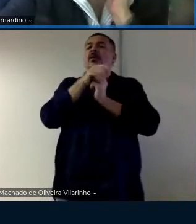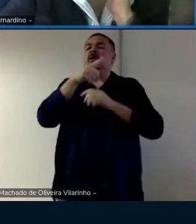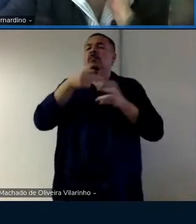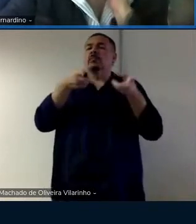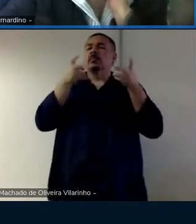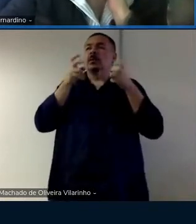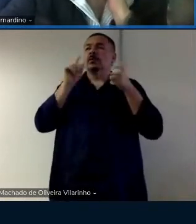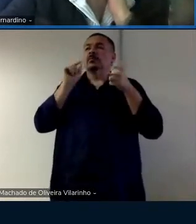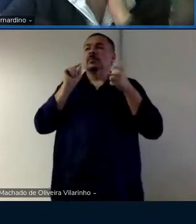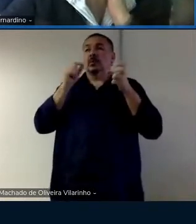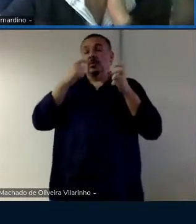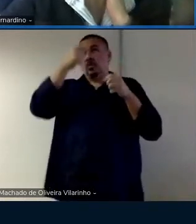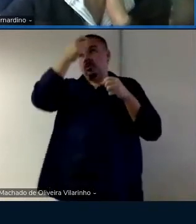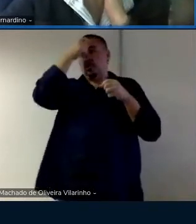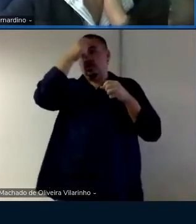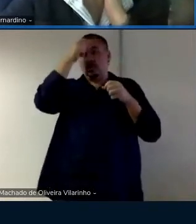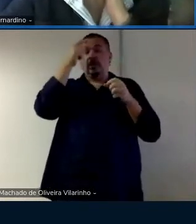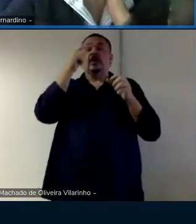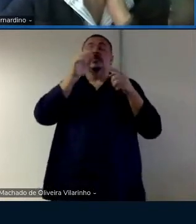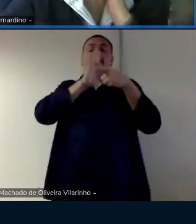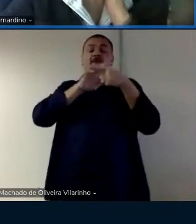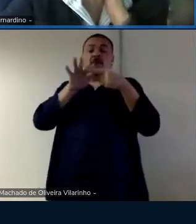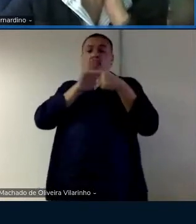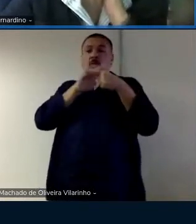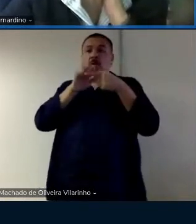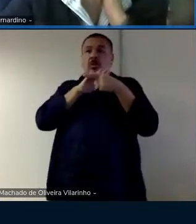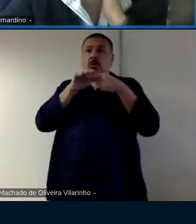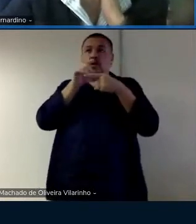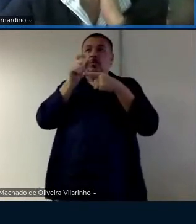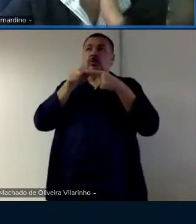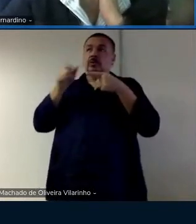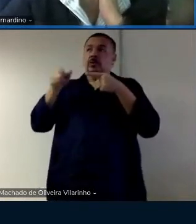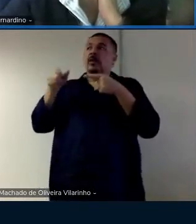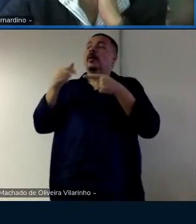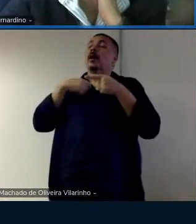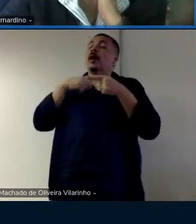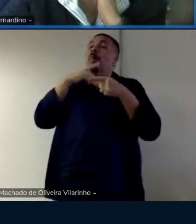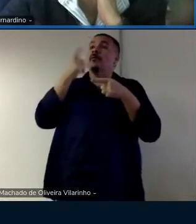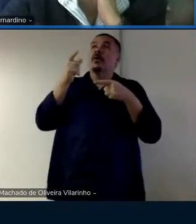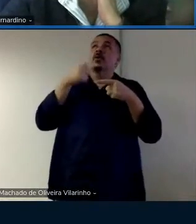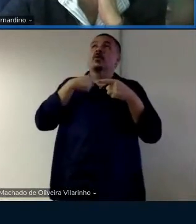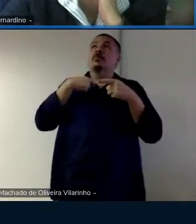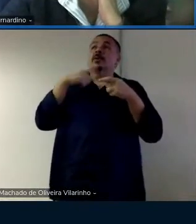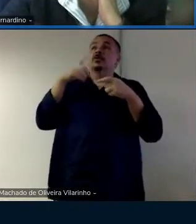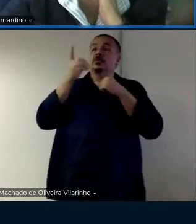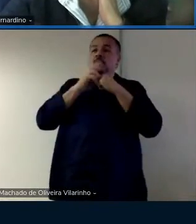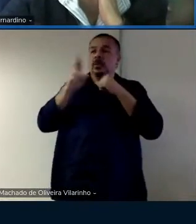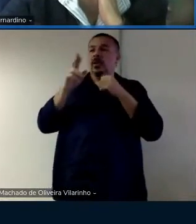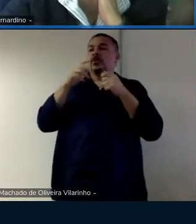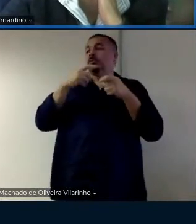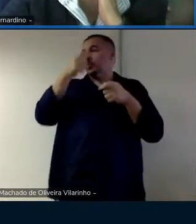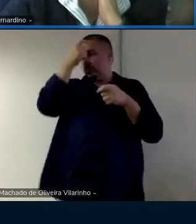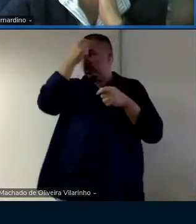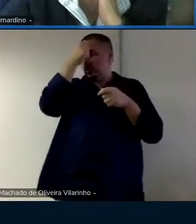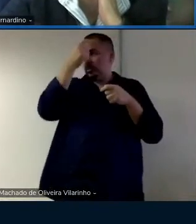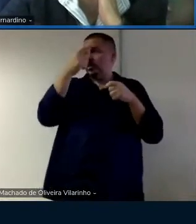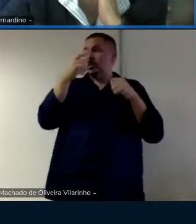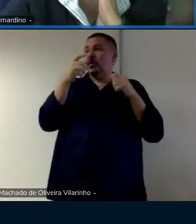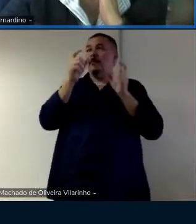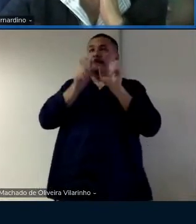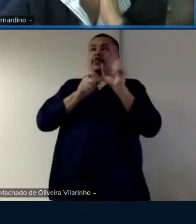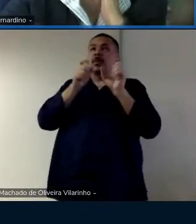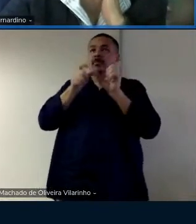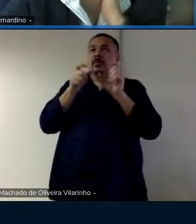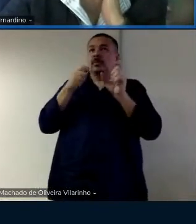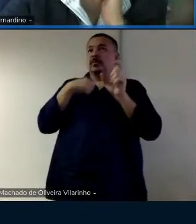da consciência fonológica mas aí no doutorado ela trabalhou a consciência morfológica eu vou achar aqui